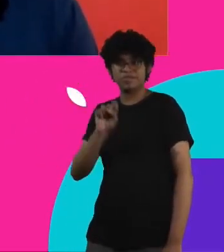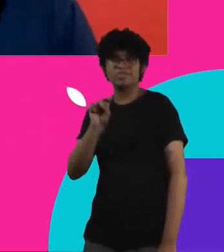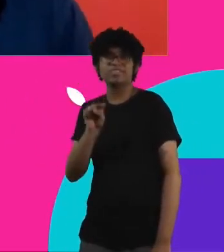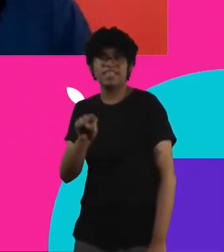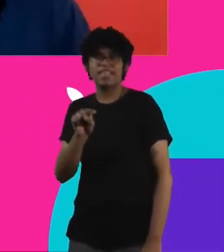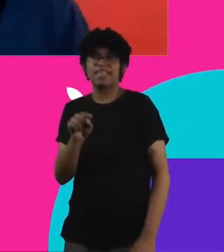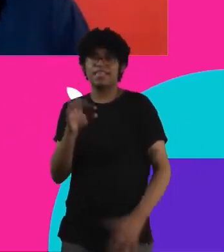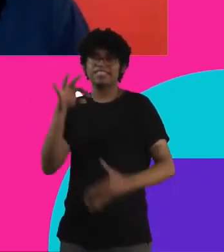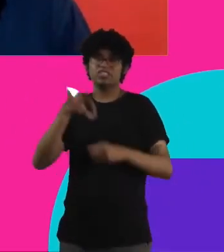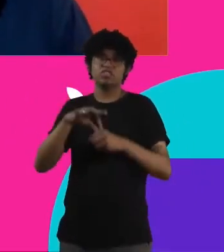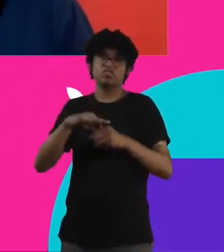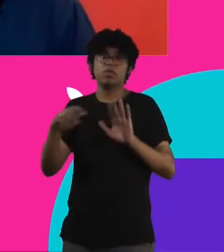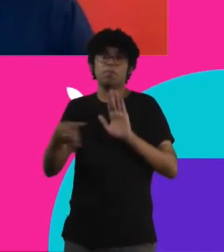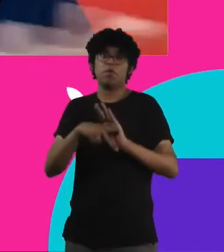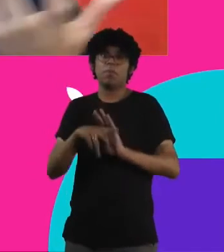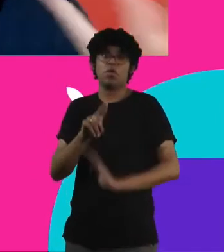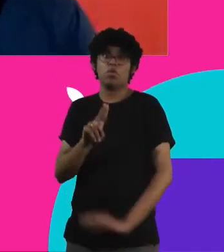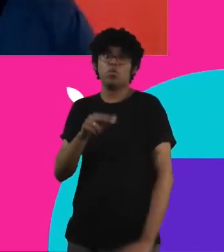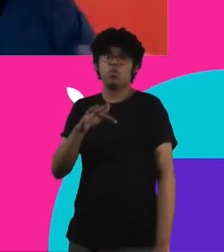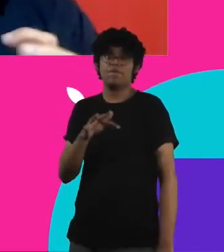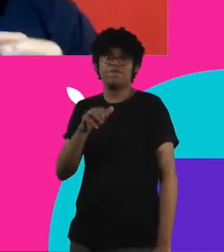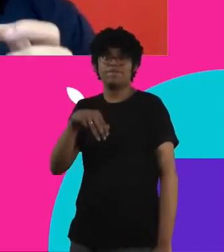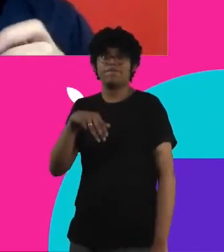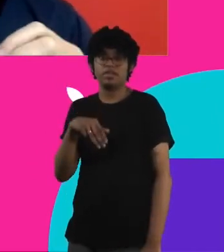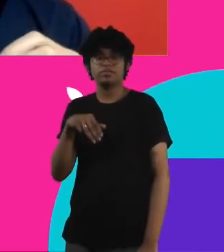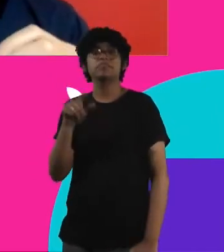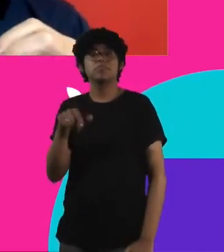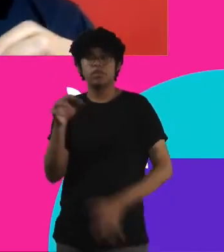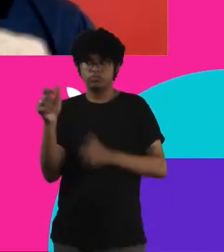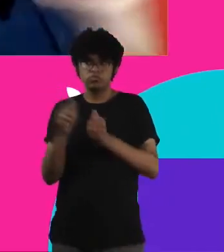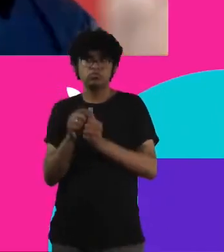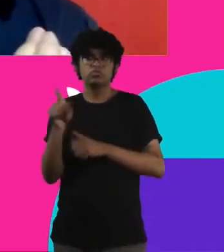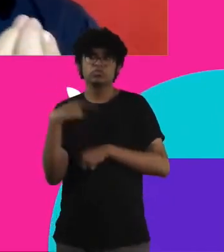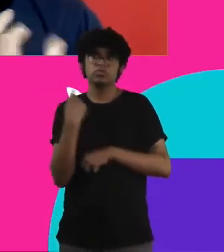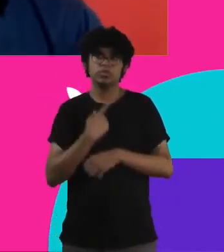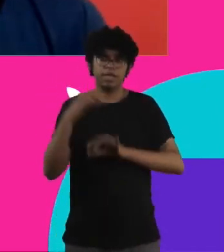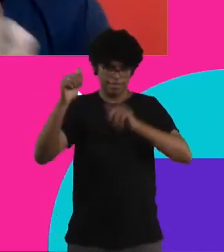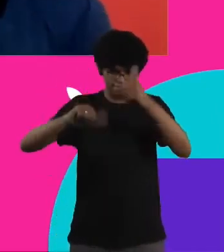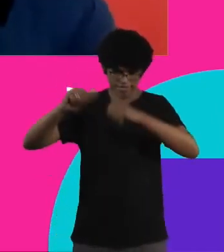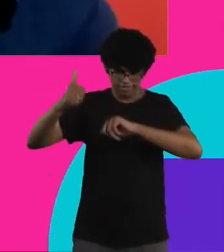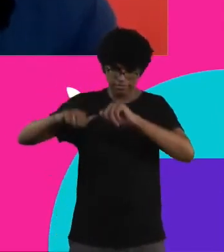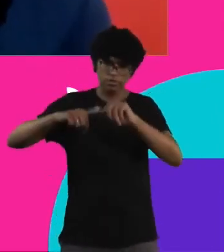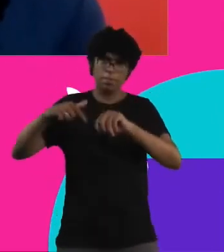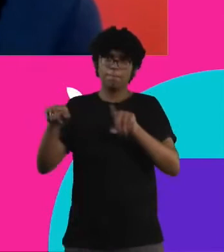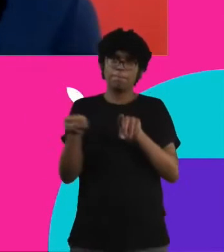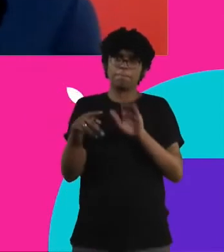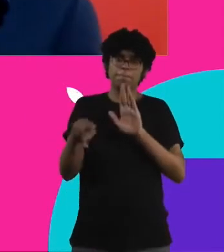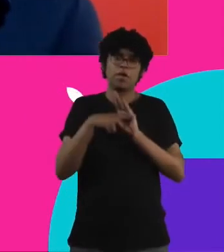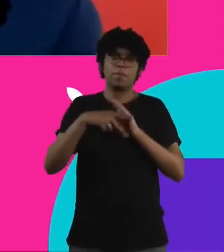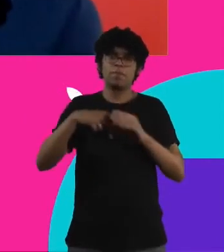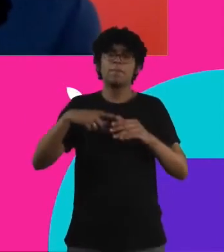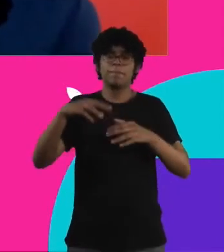é da Universidade Federal do Amazonas, onde juntos a gente está fazendo até uma avaliação nutricional das pessoas que recebem uma